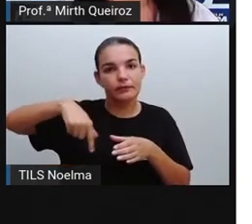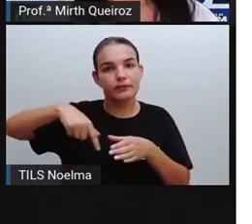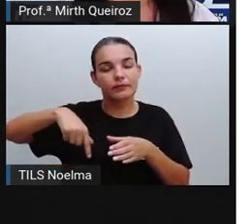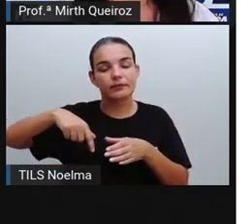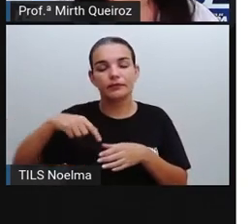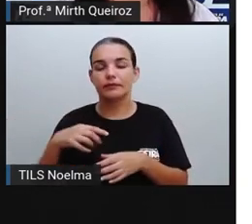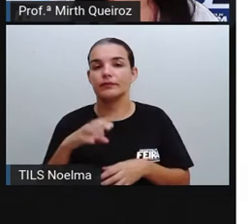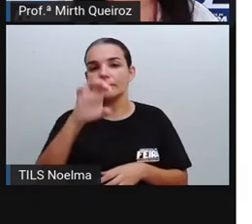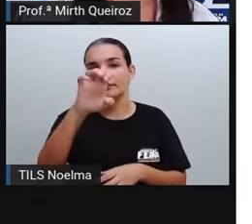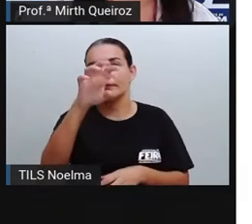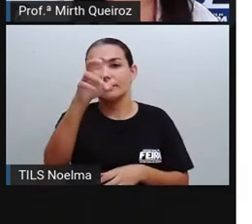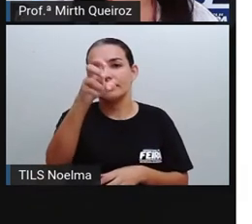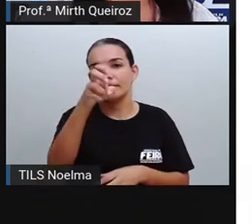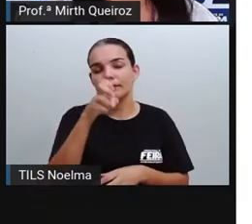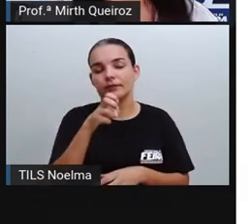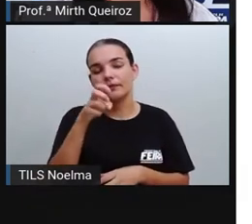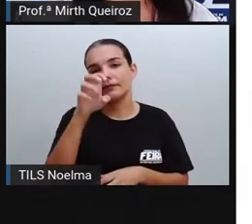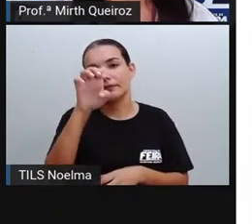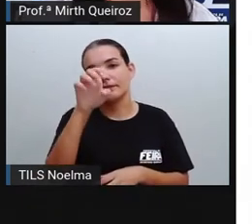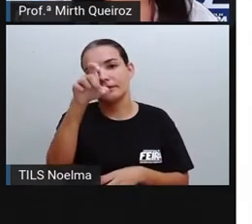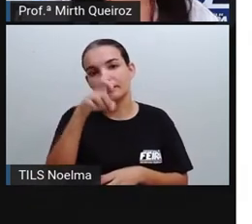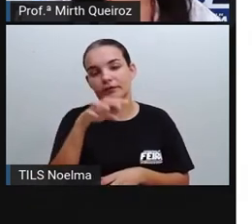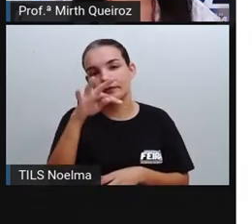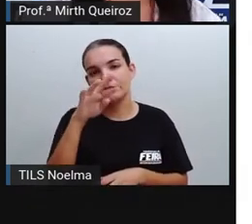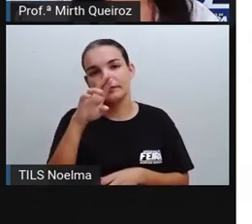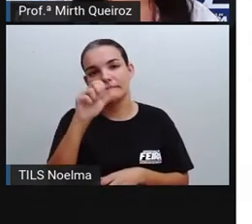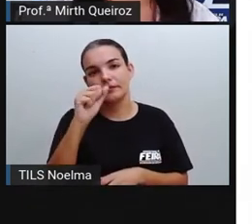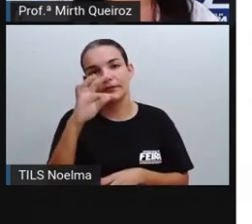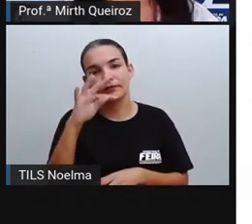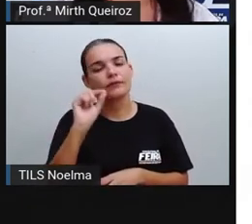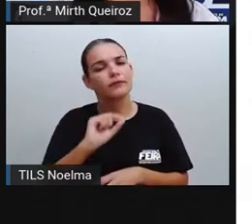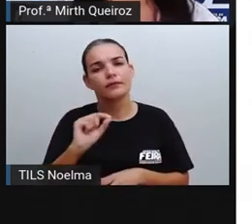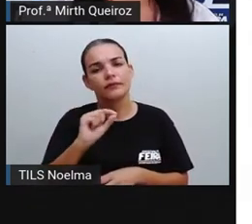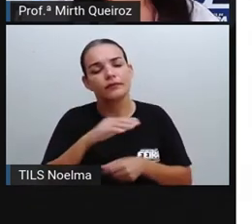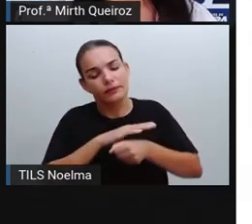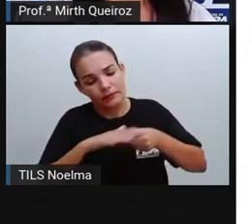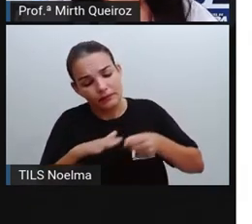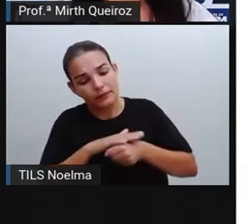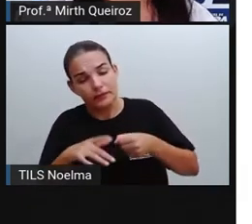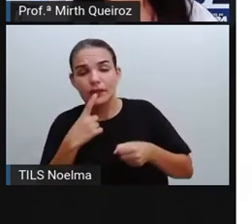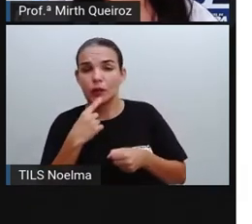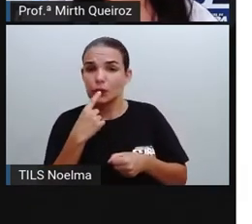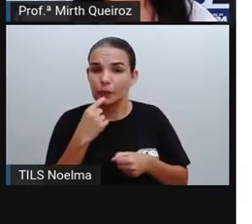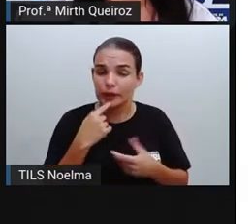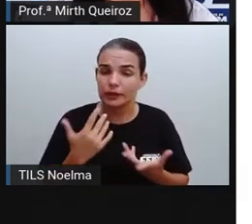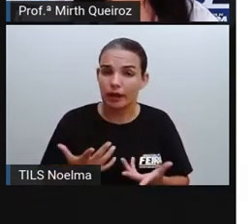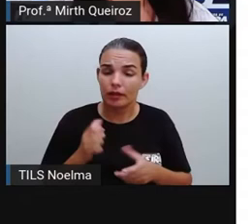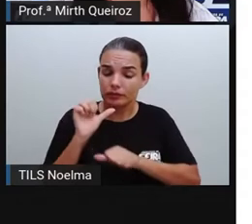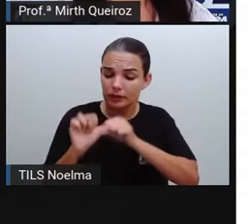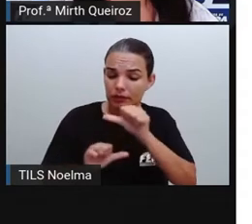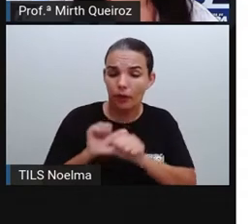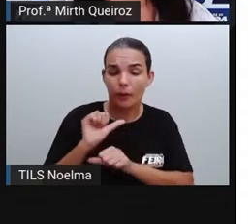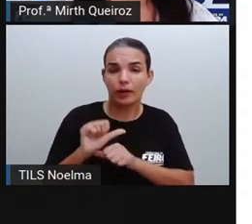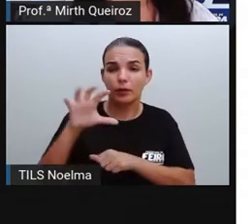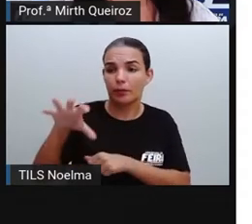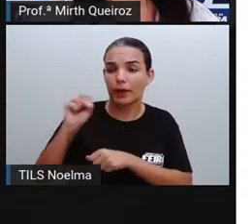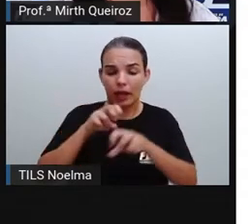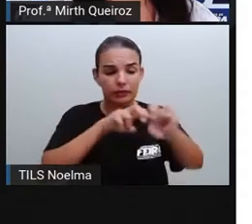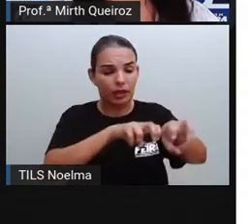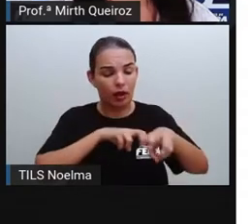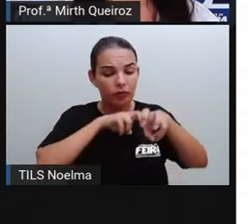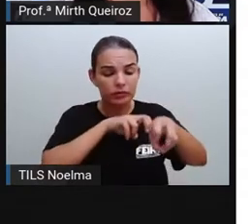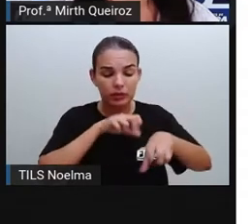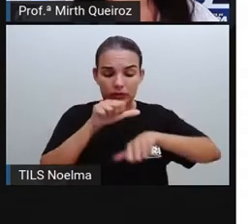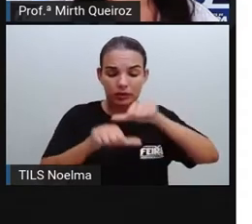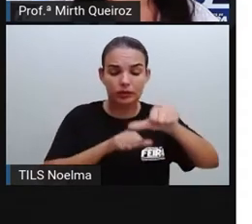é uma matéria-prima, que ele é produzido no meio rural e ele é transformado em outro tipo de mercadoria. Olha que interessante. Então,